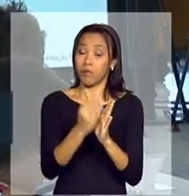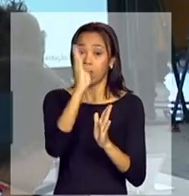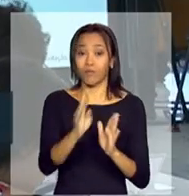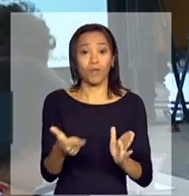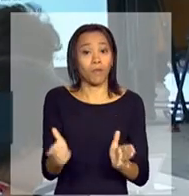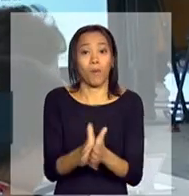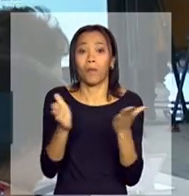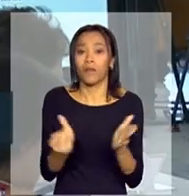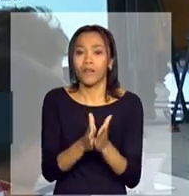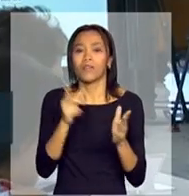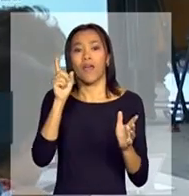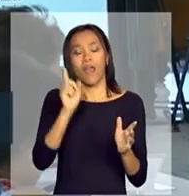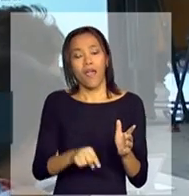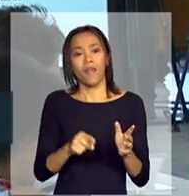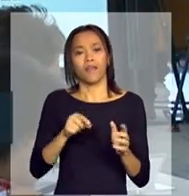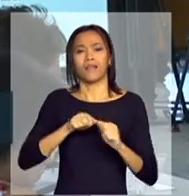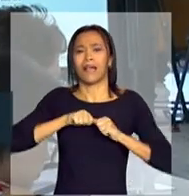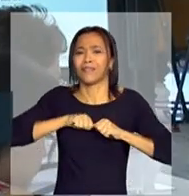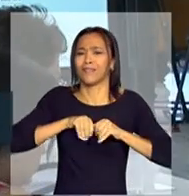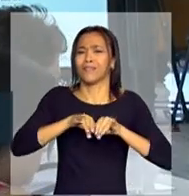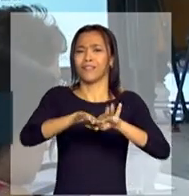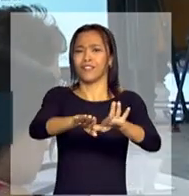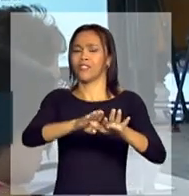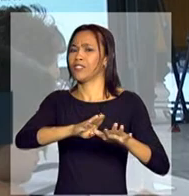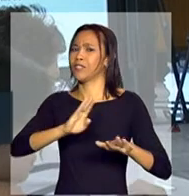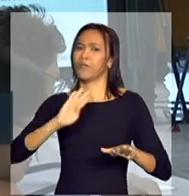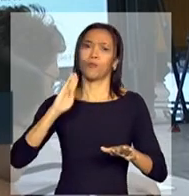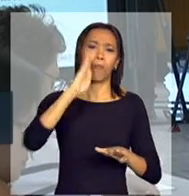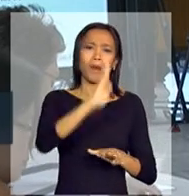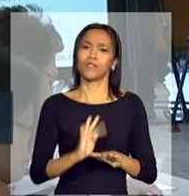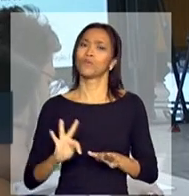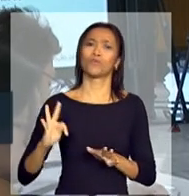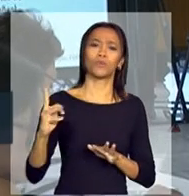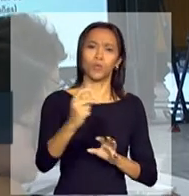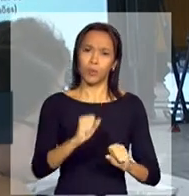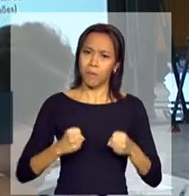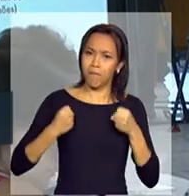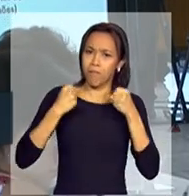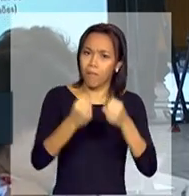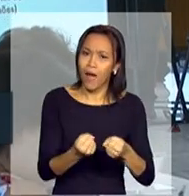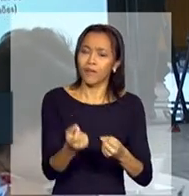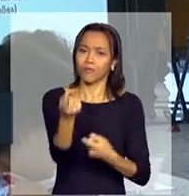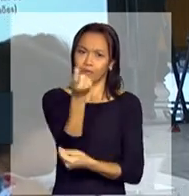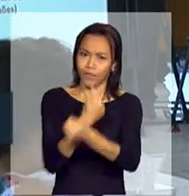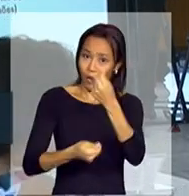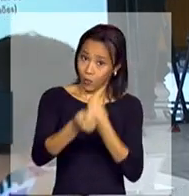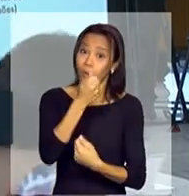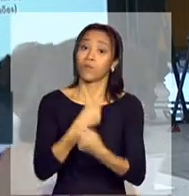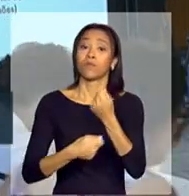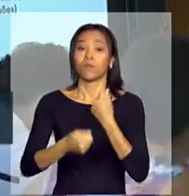ter escala nacional e ter impacto macroeconômico, ter impacto